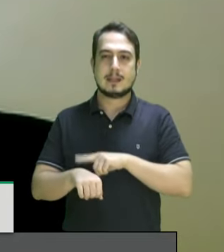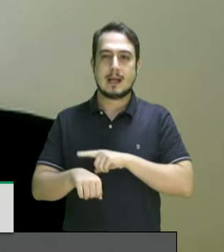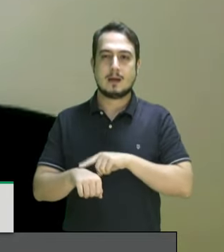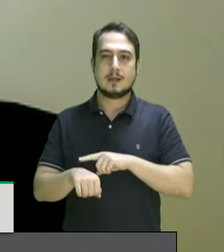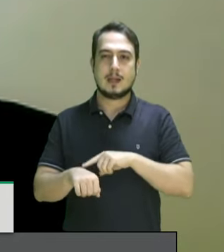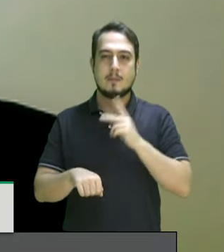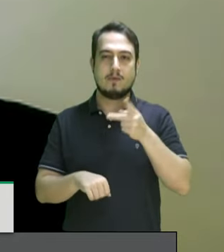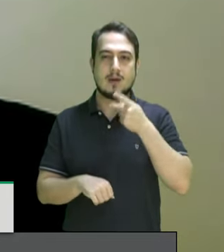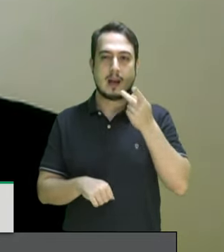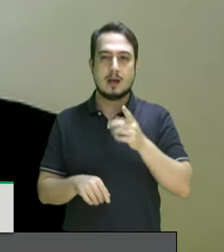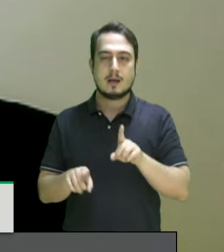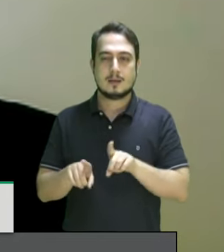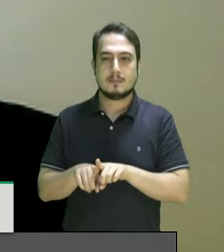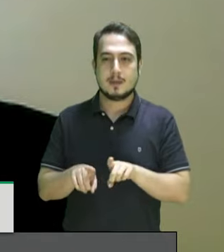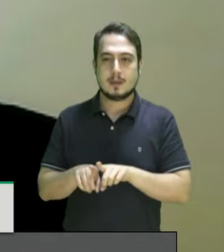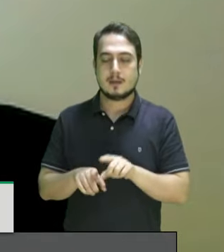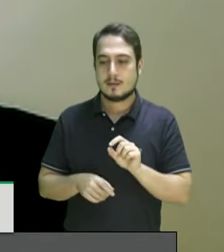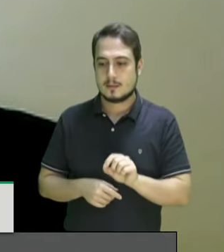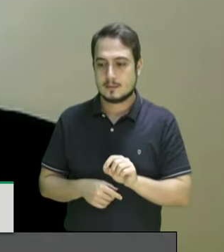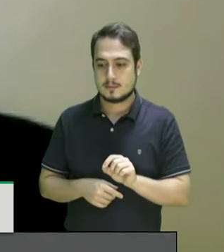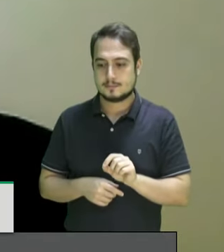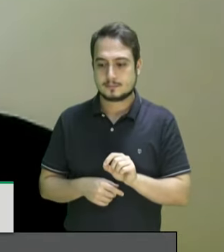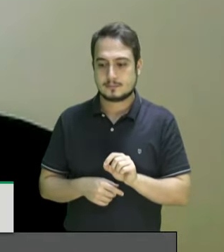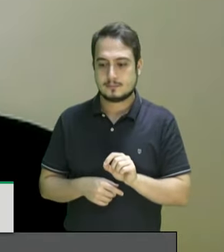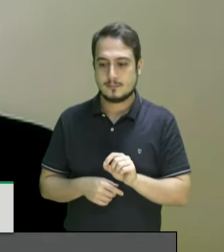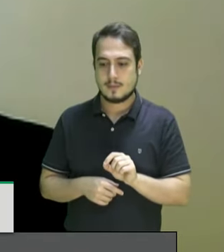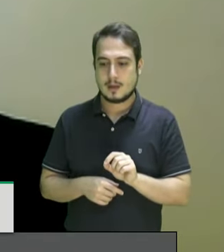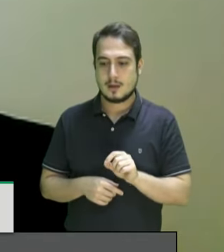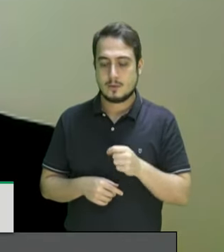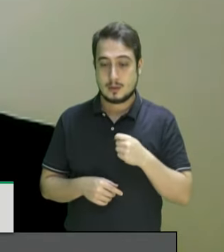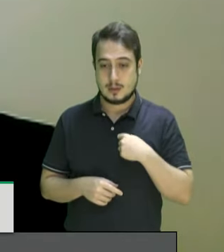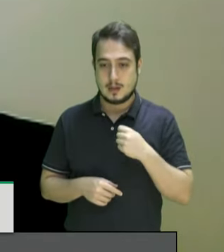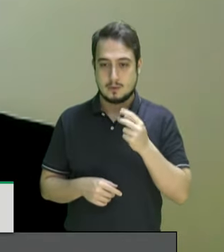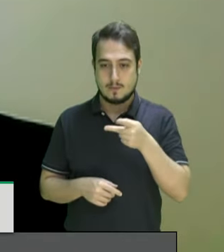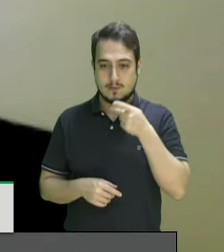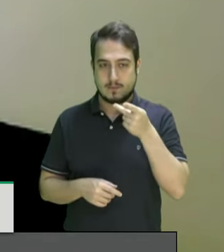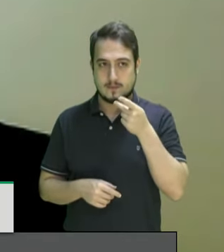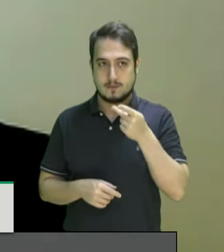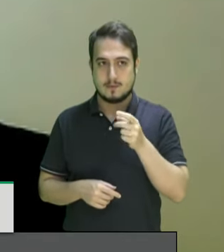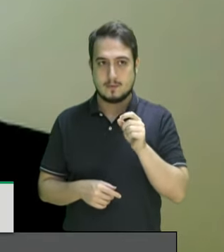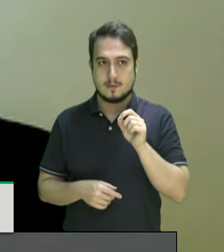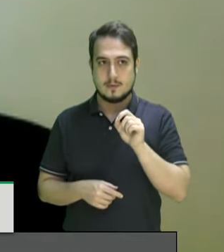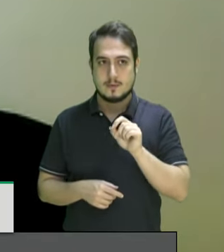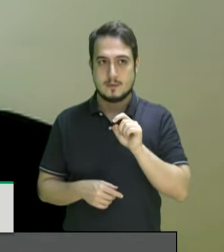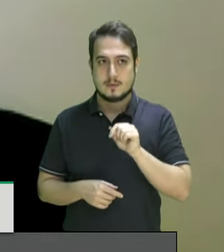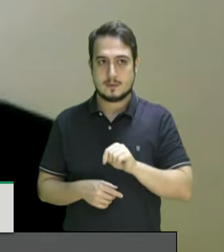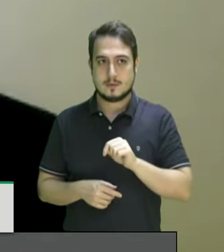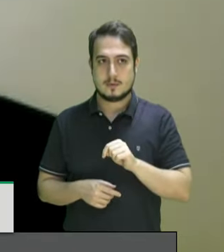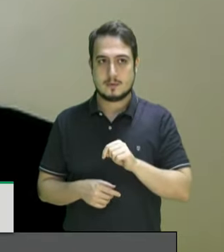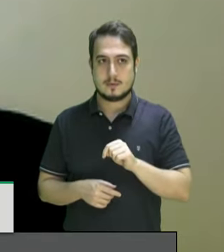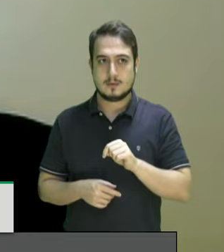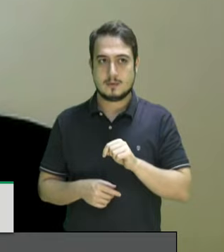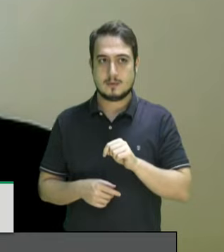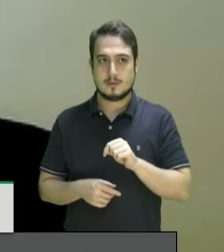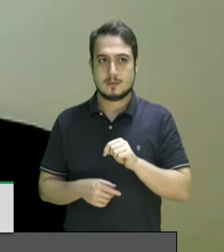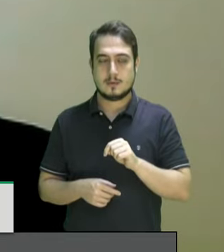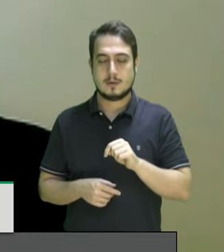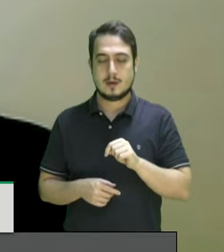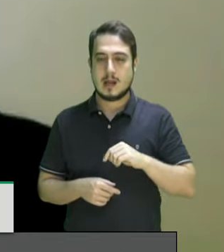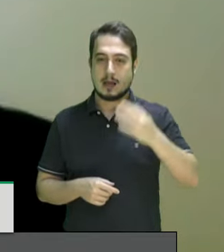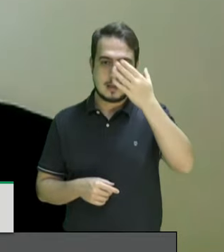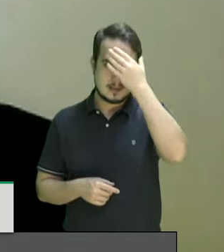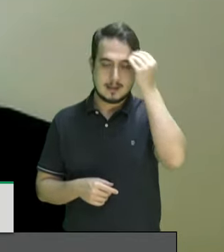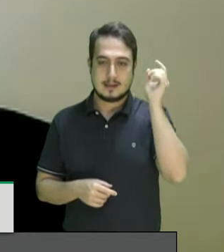que o que estou conjecturando aqui poderiam supor que cairia no esquecimento